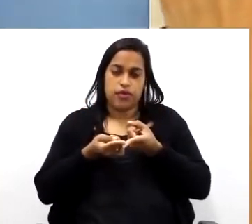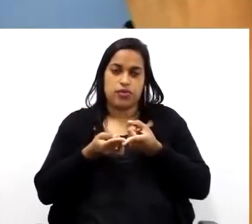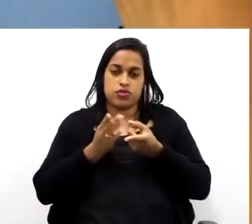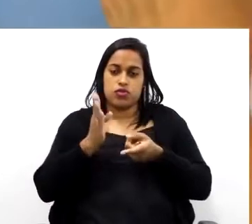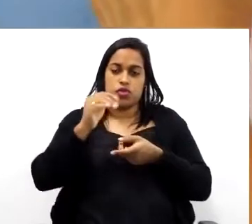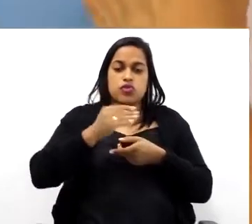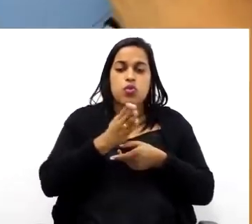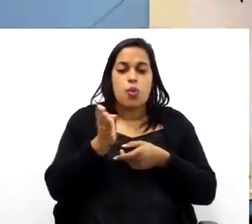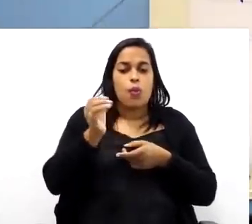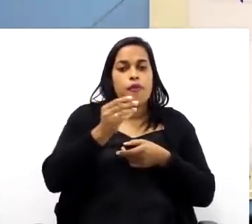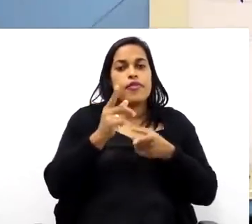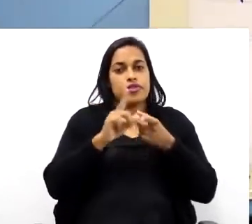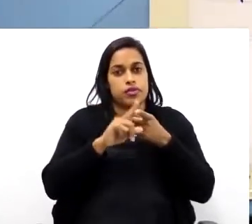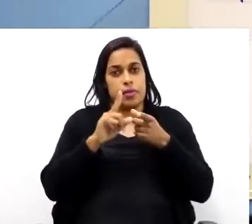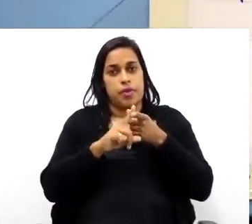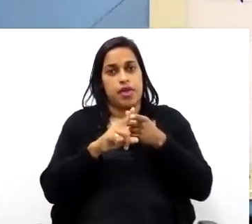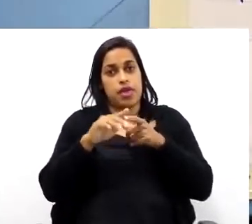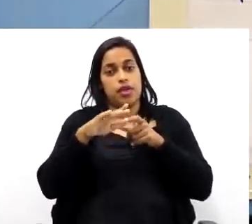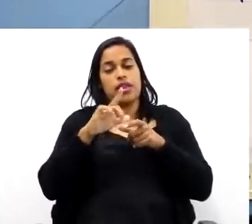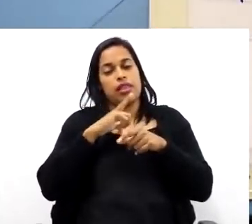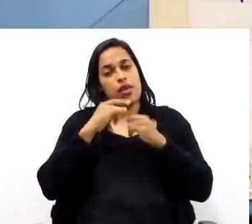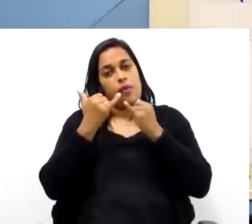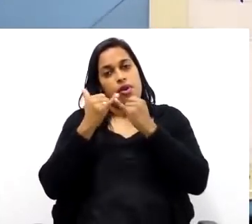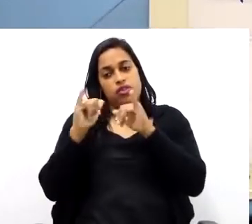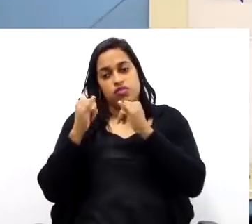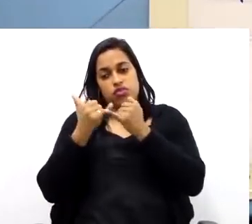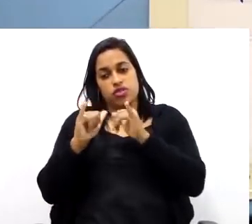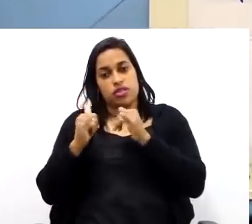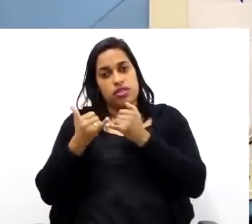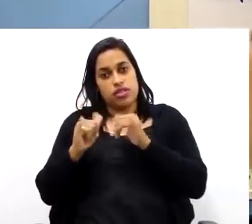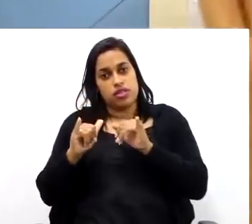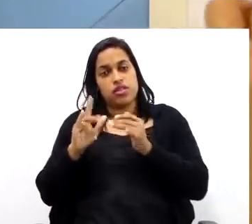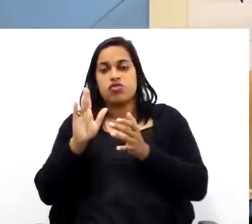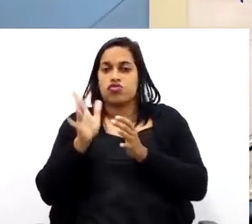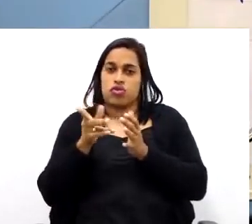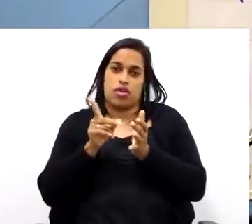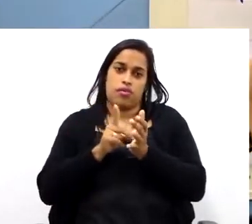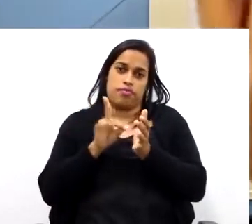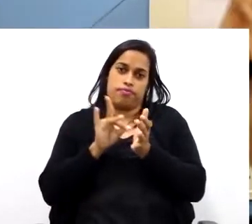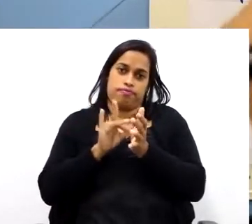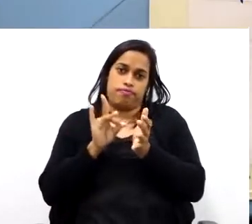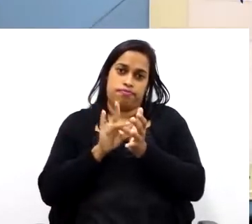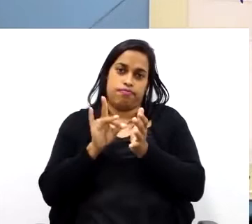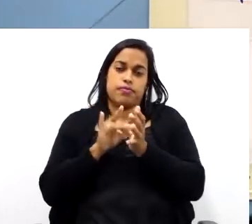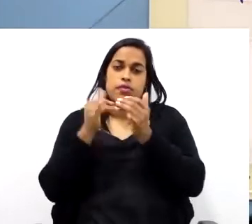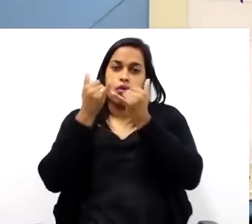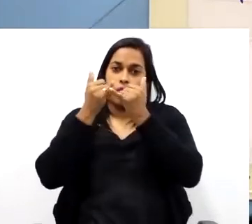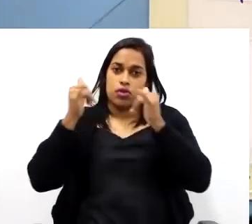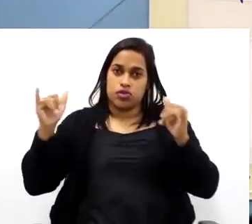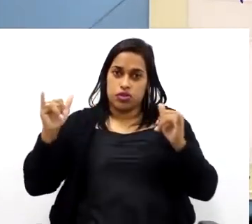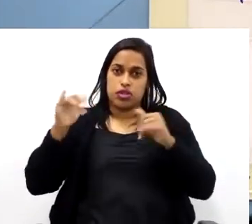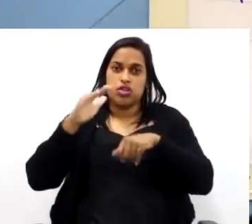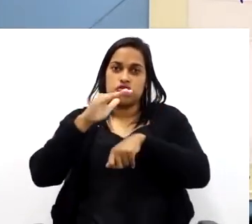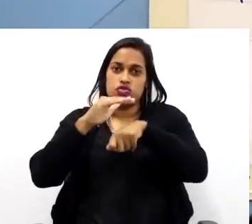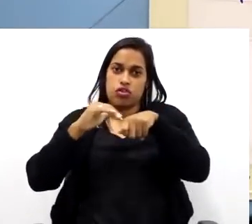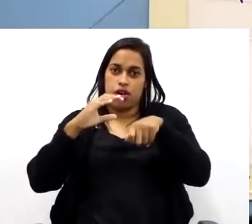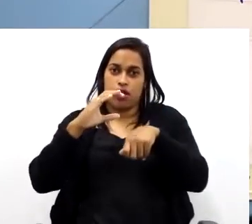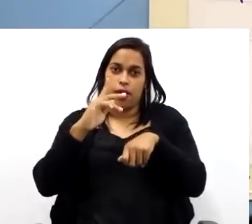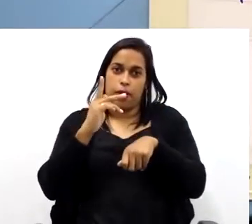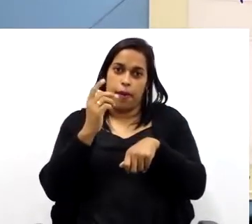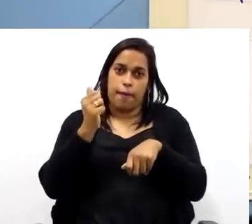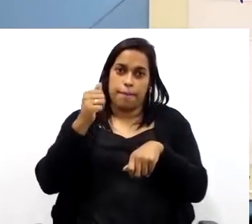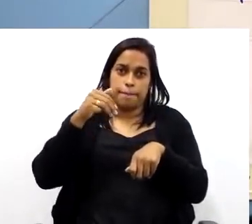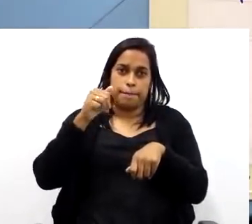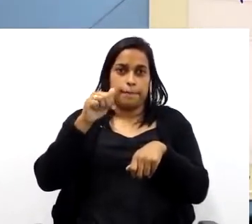Daí, eu vou subir com linhas de chamada. Na verdade, eu já subi aqui com as linhas de chamada. Então, por exemplo, o tampo.